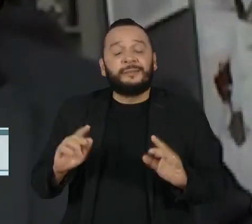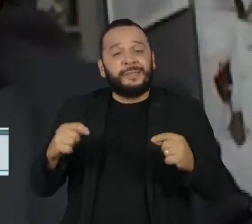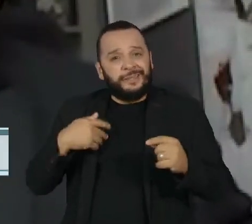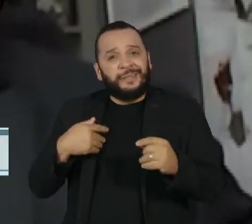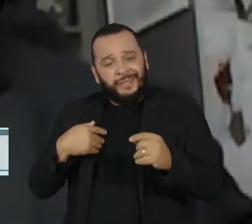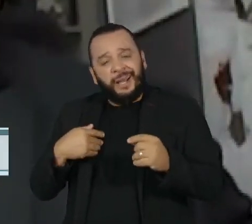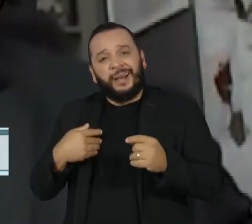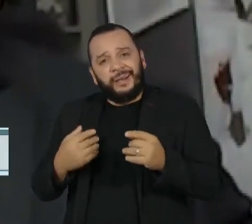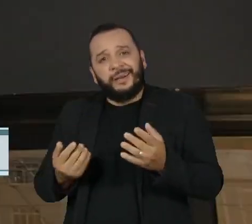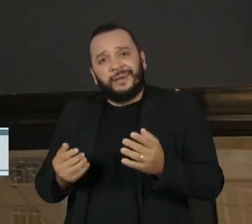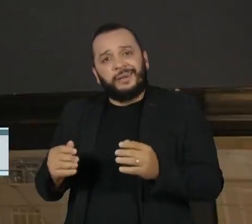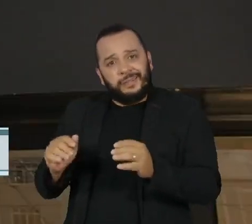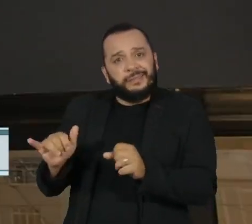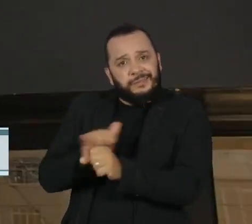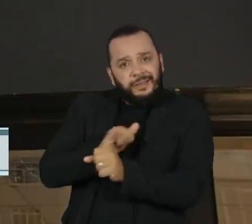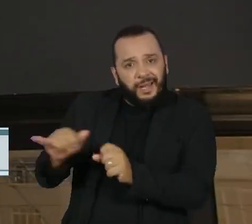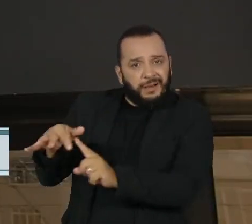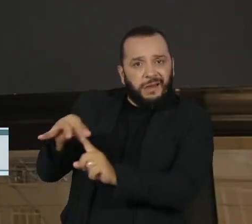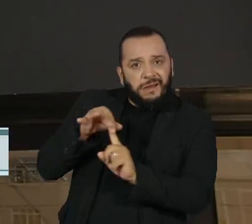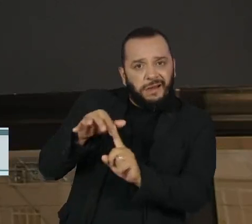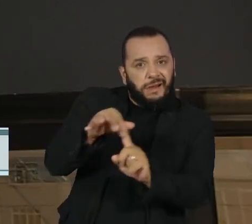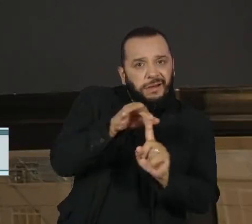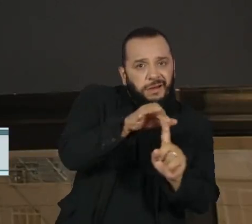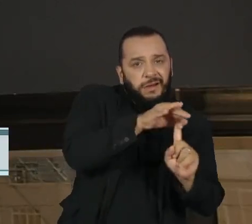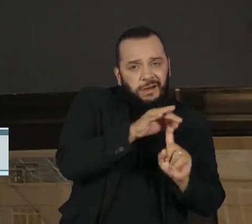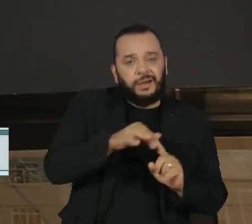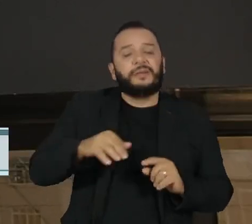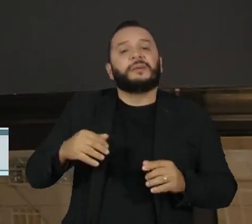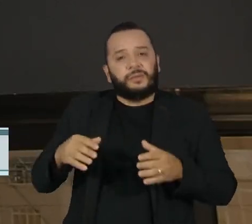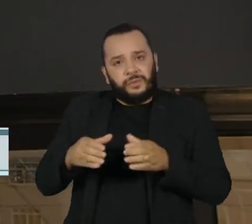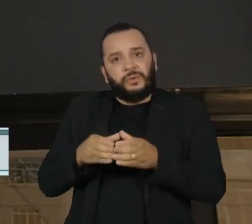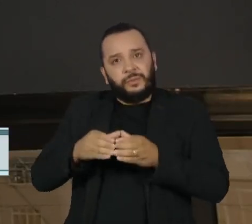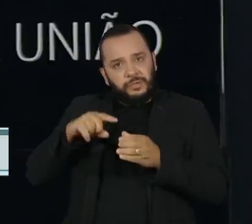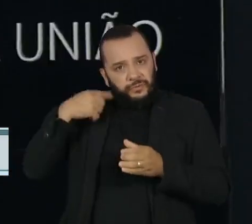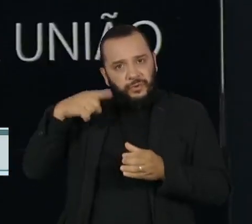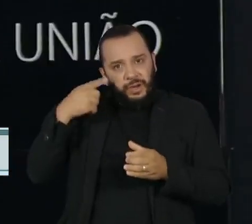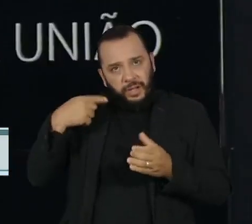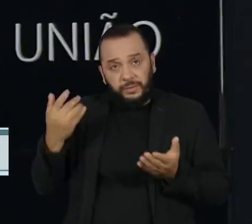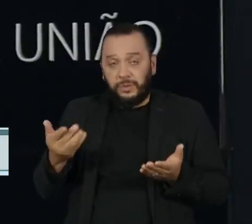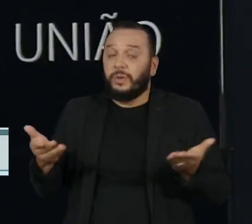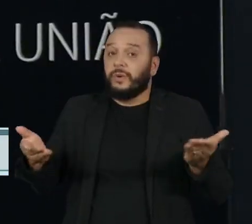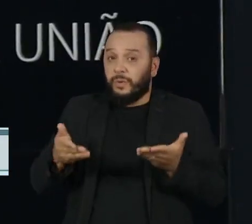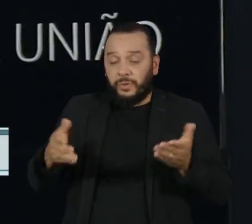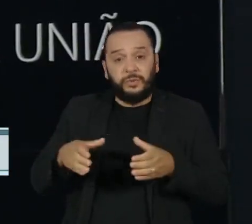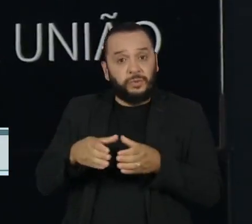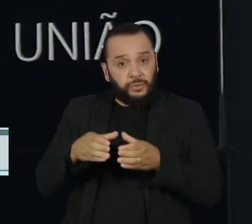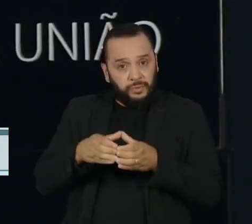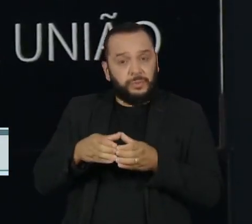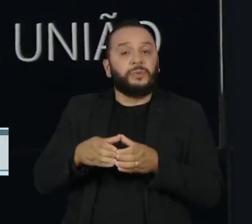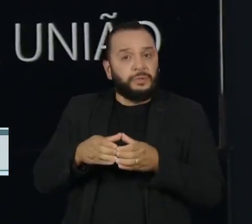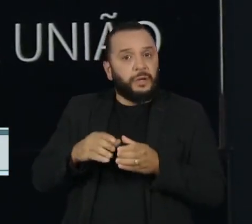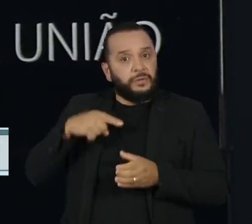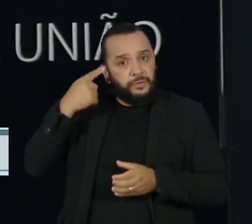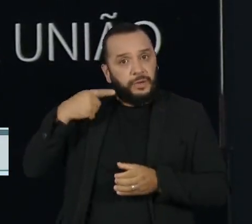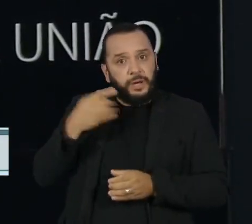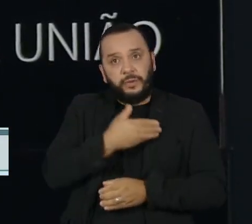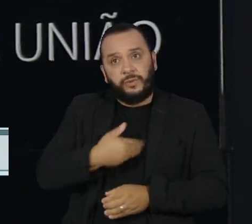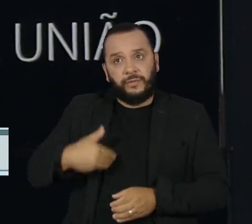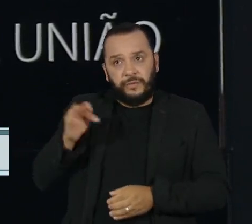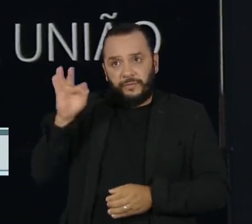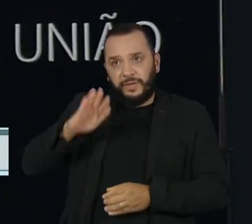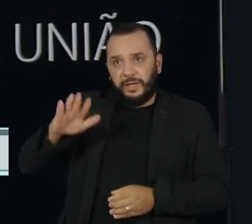mecanismos para que isso aconteça. Um exemplo é a Defensoria Pública da União. Hoje, o órgão conta com menos de 700